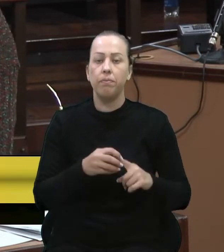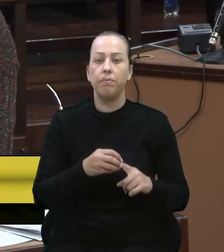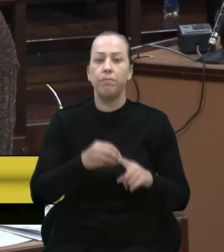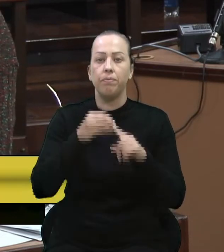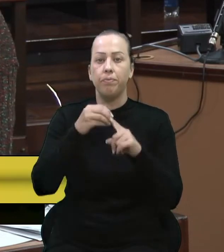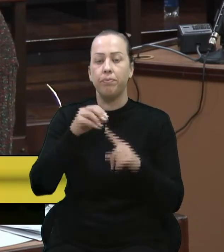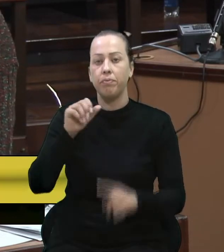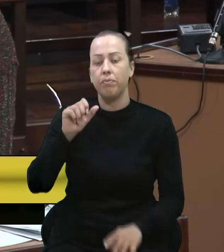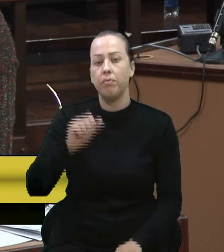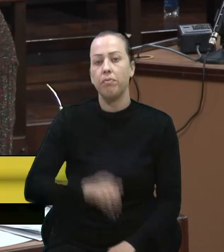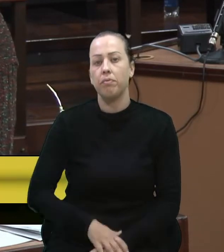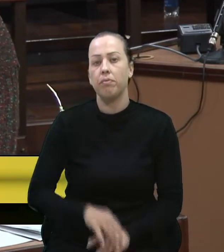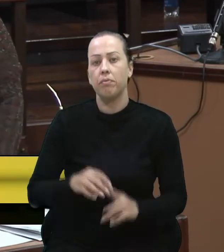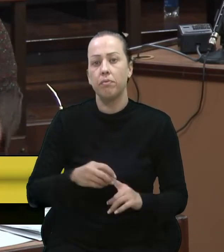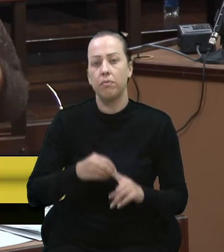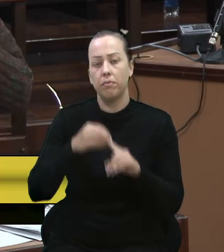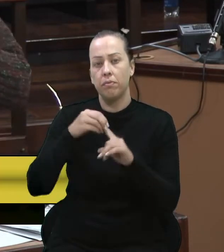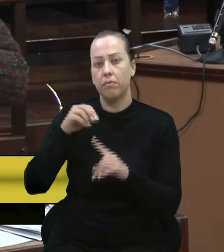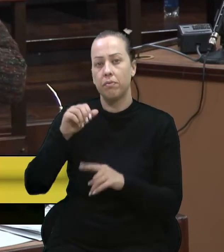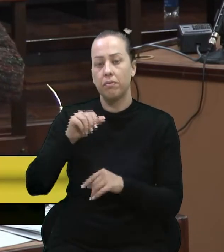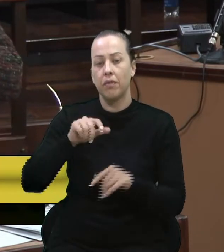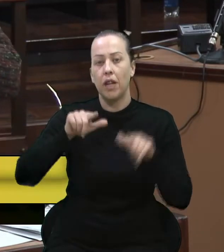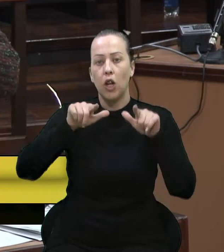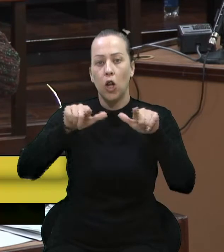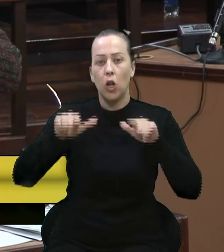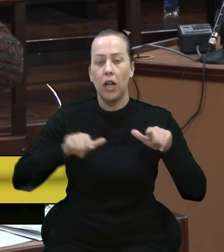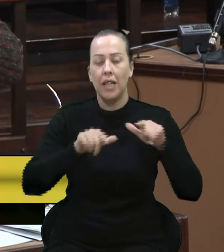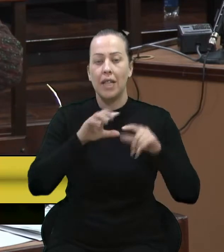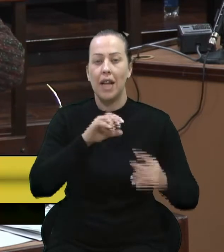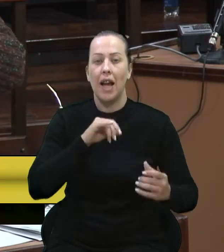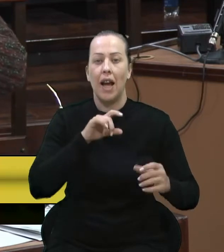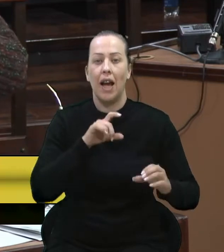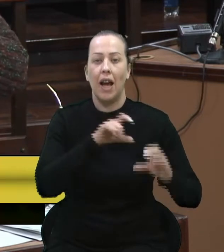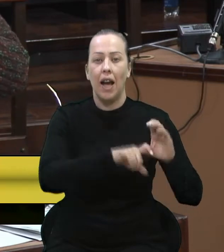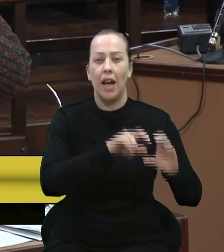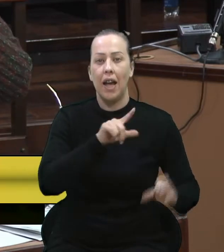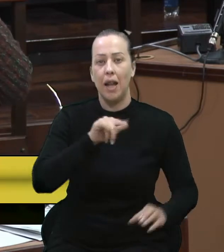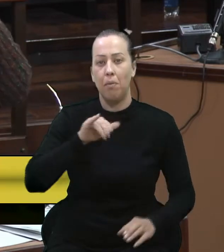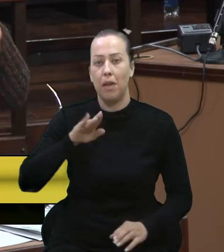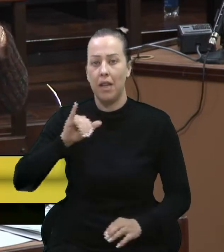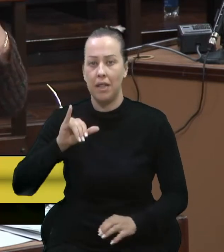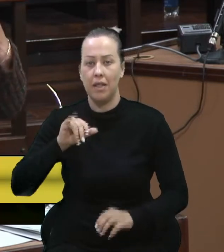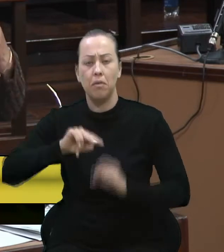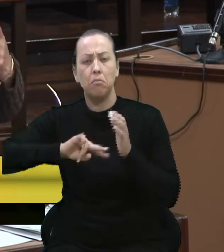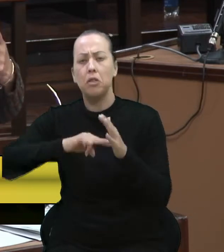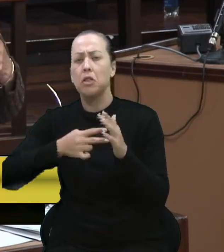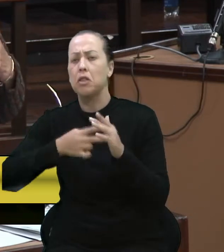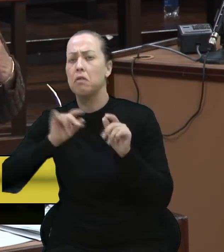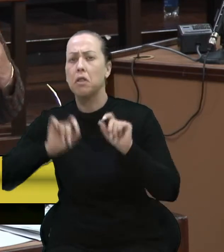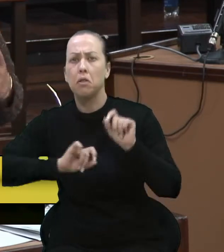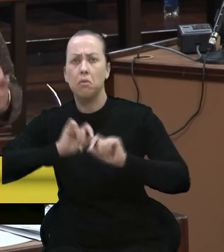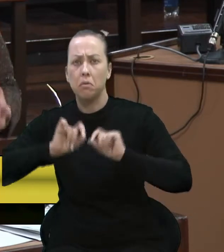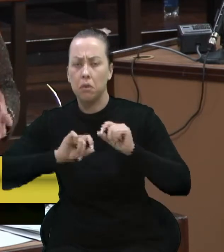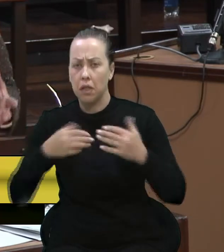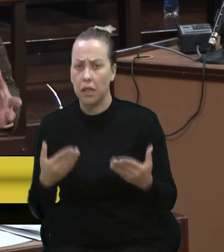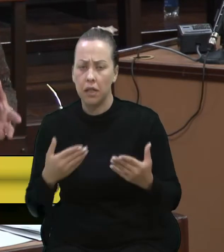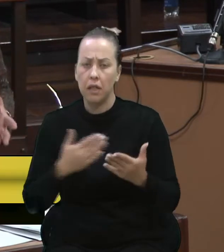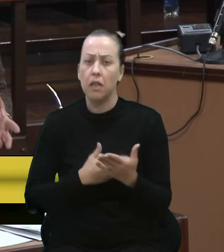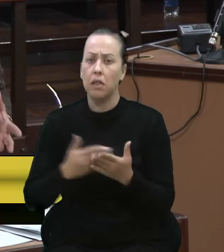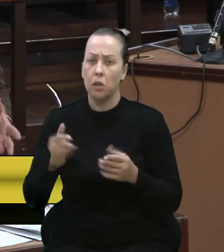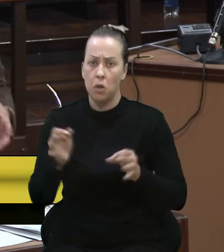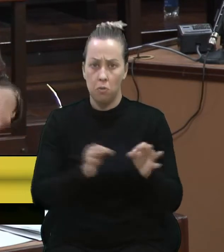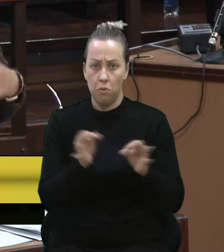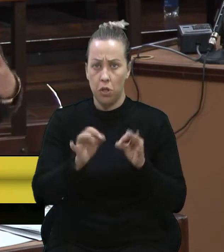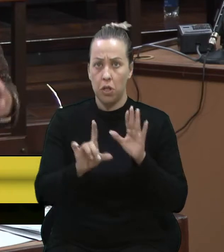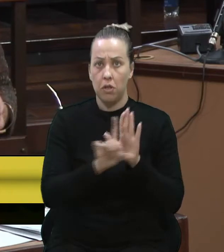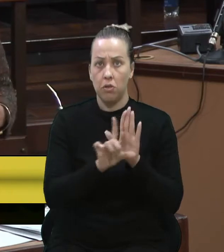principalmente albergados nas ILPIs. O que eu quero dizer? Que, com estes projetos